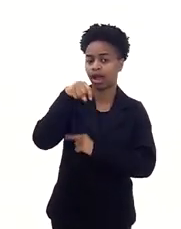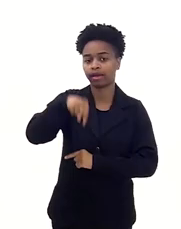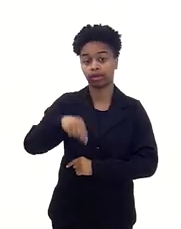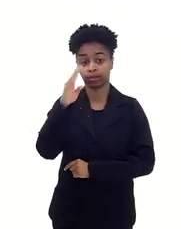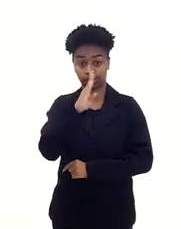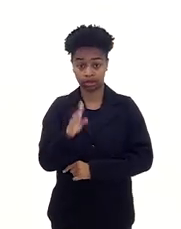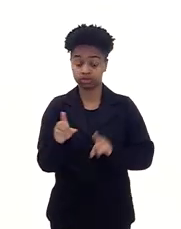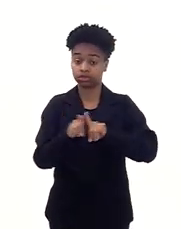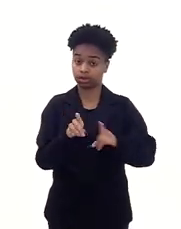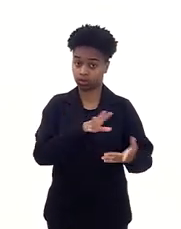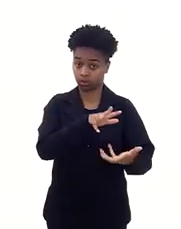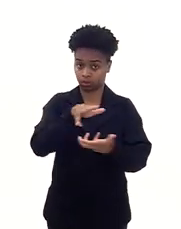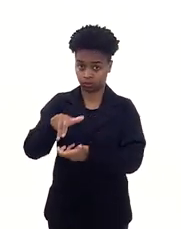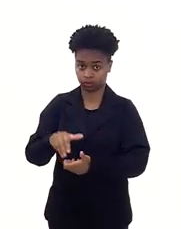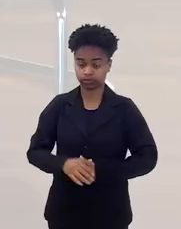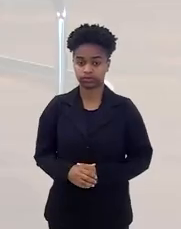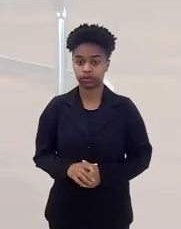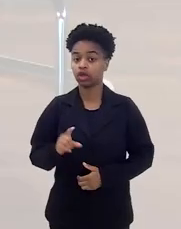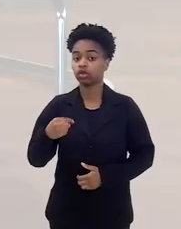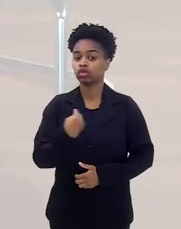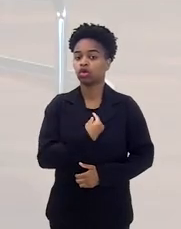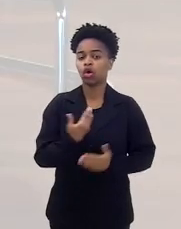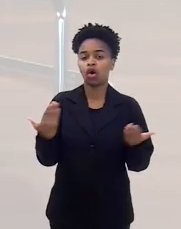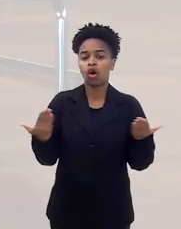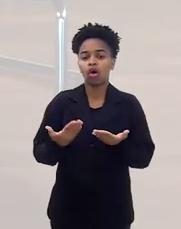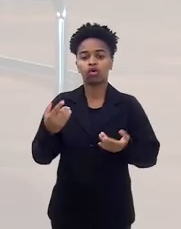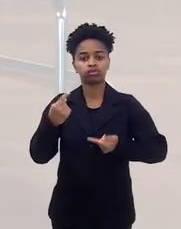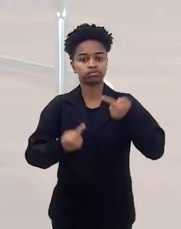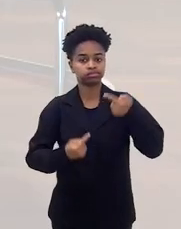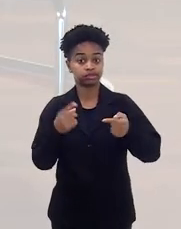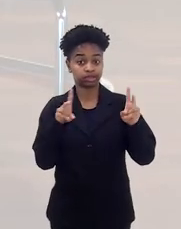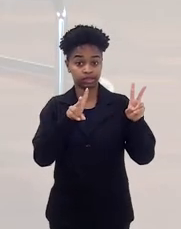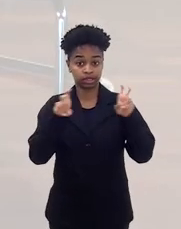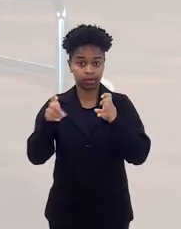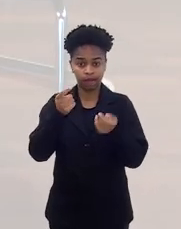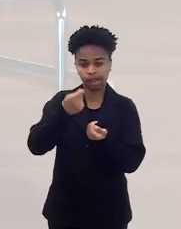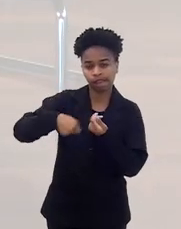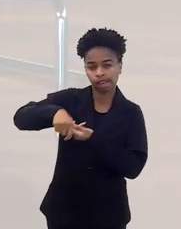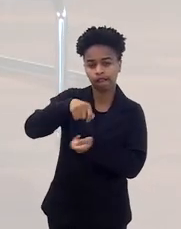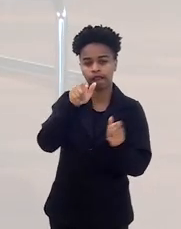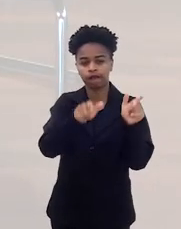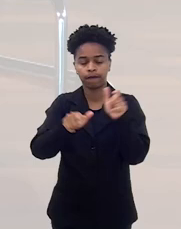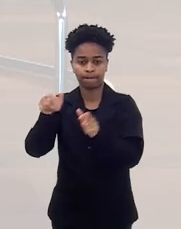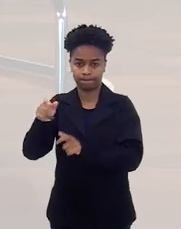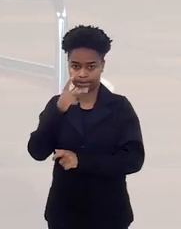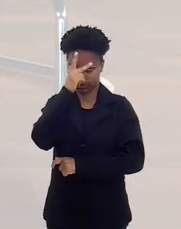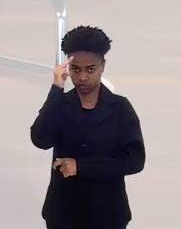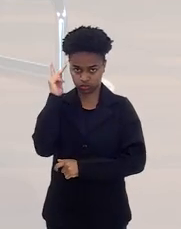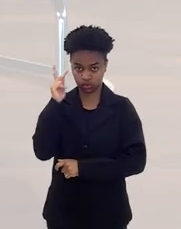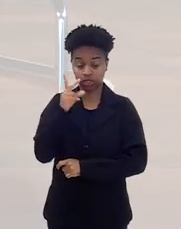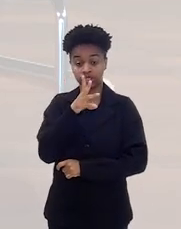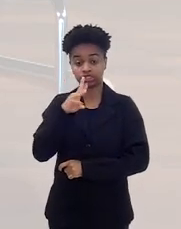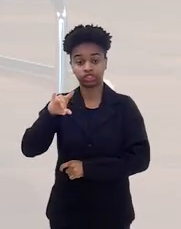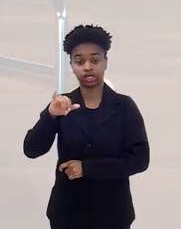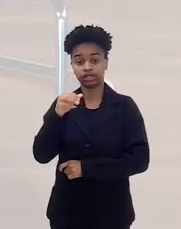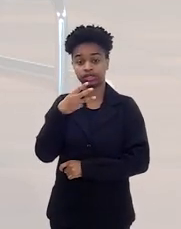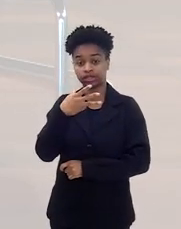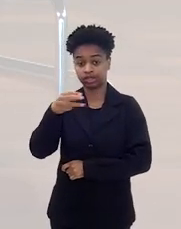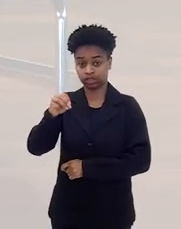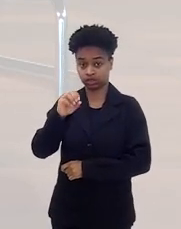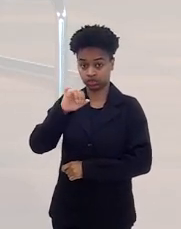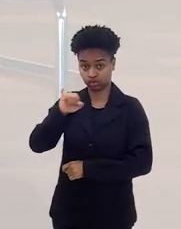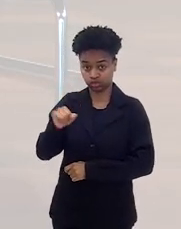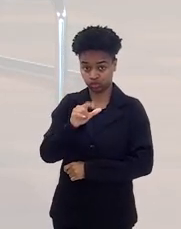brasileira e para a sociedade mundial. Estamos hoje falando do tráfico de pessoas. Dia 30 de julho é